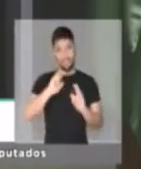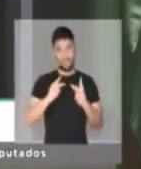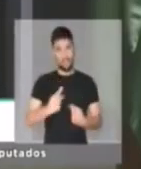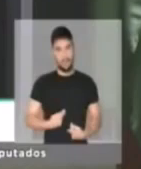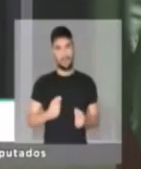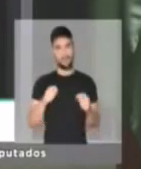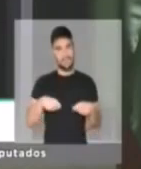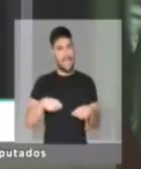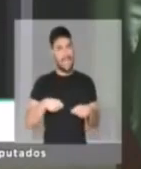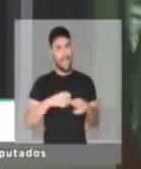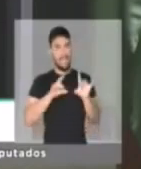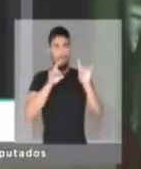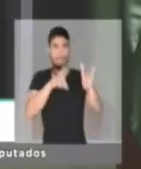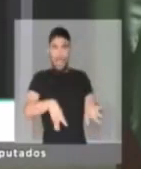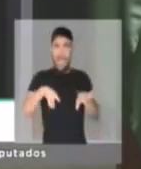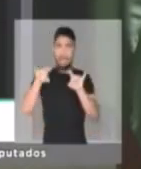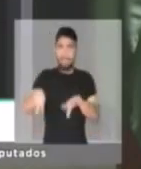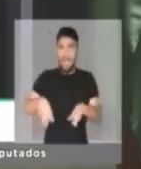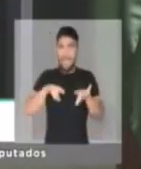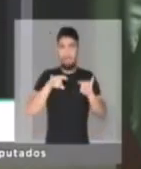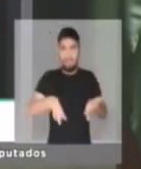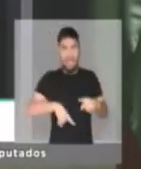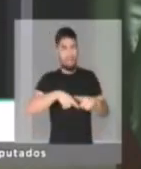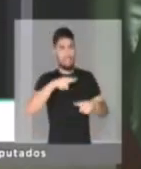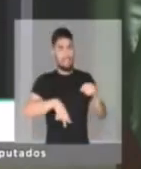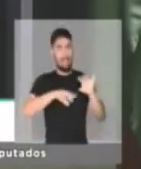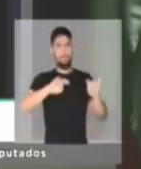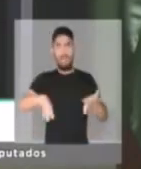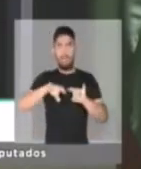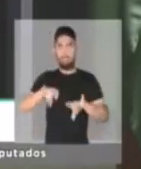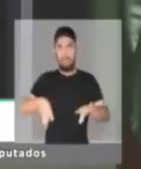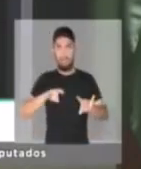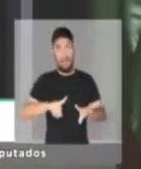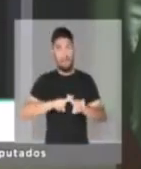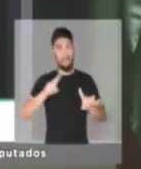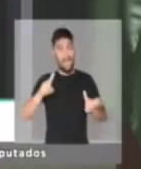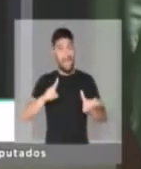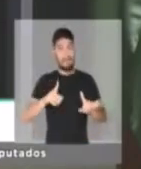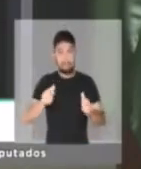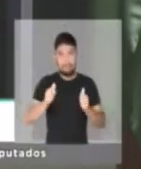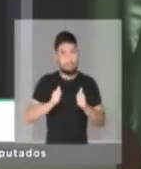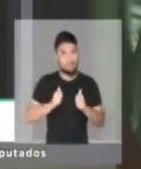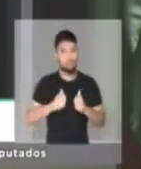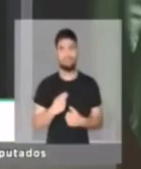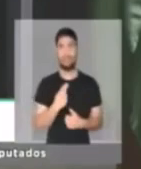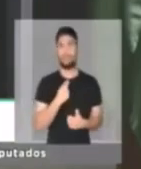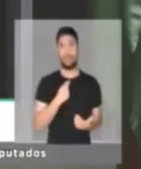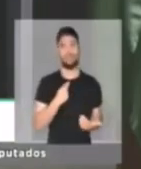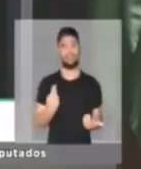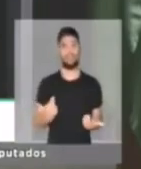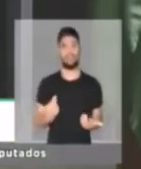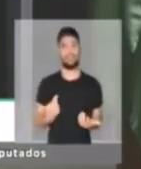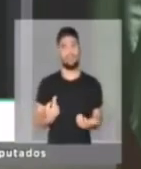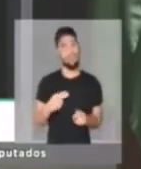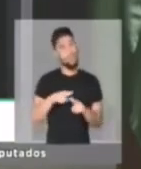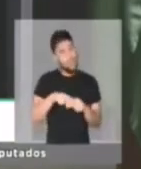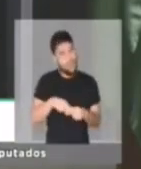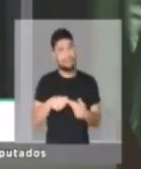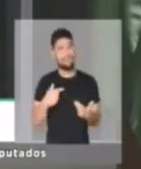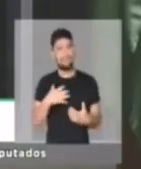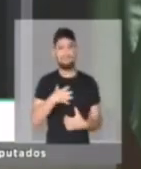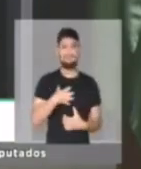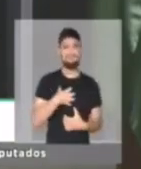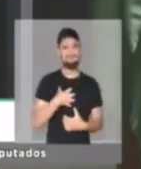coisa menos da liberdade de escolher que a atitude tomar diante das circunstâncias. E foi com essa percepção que eu tinha